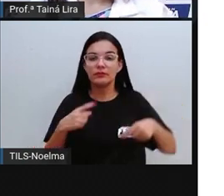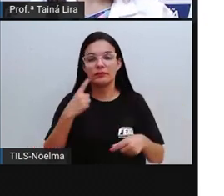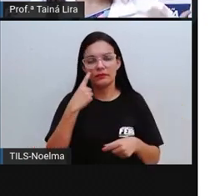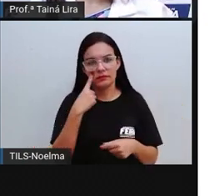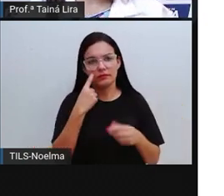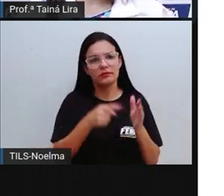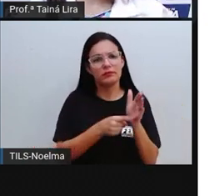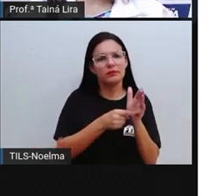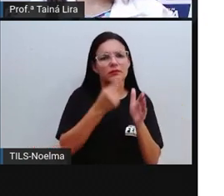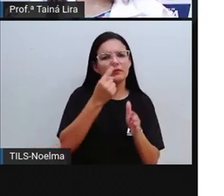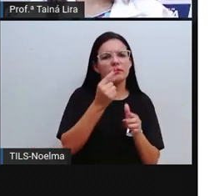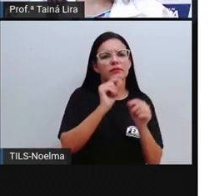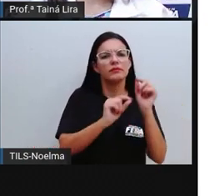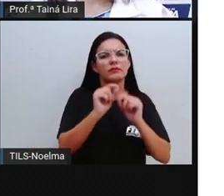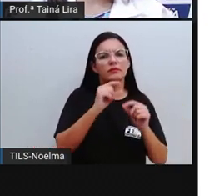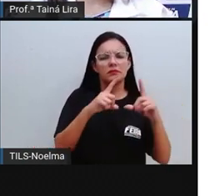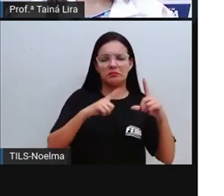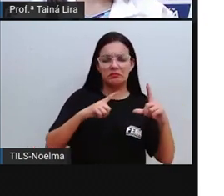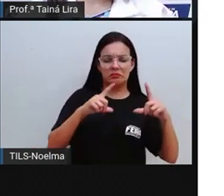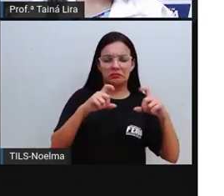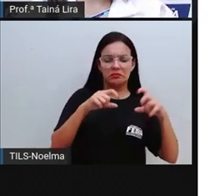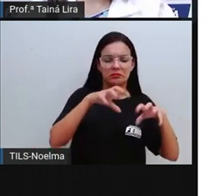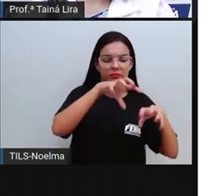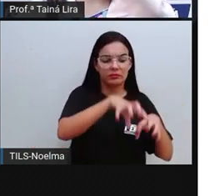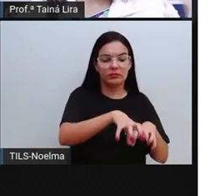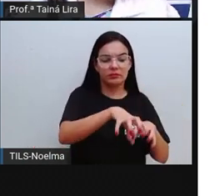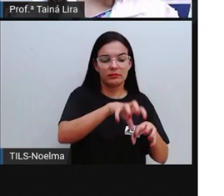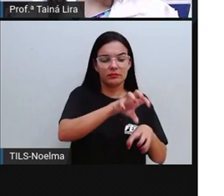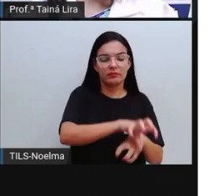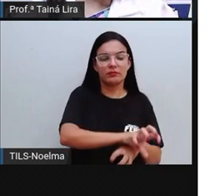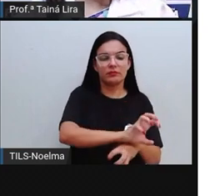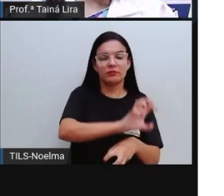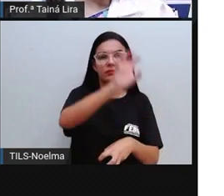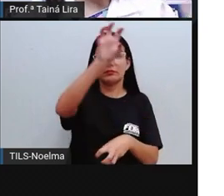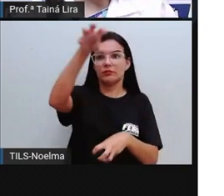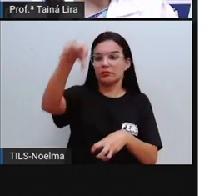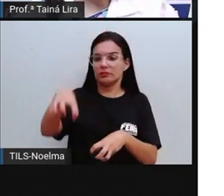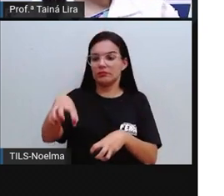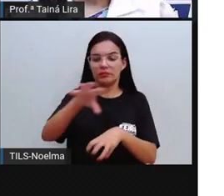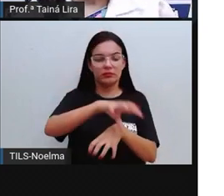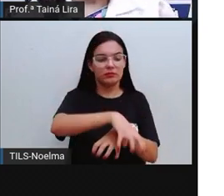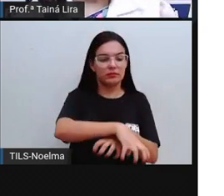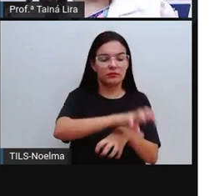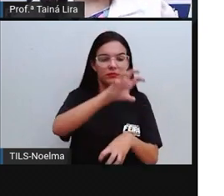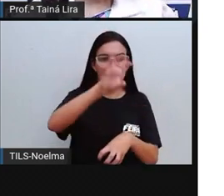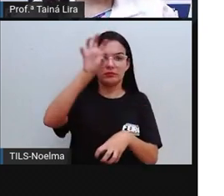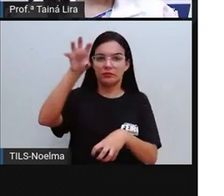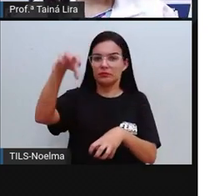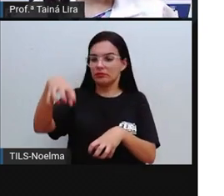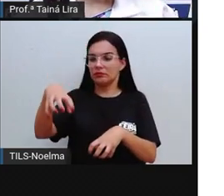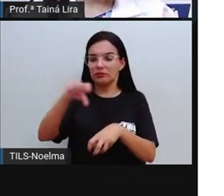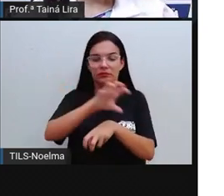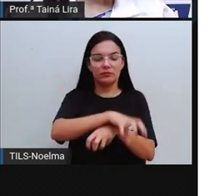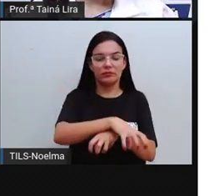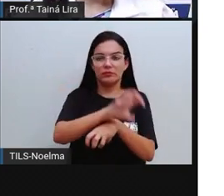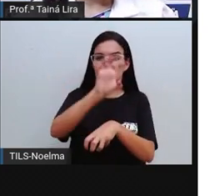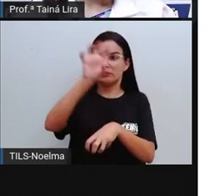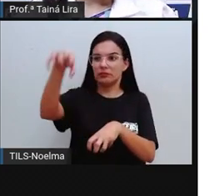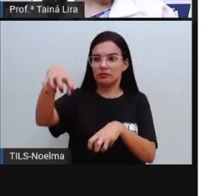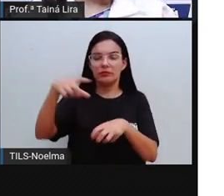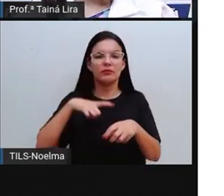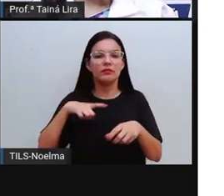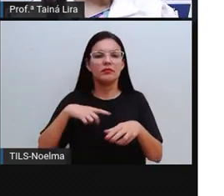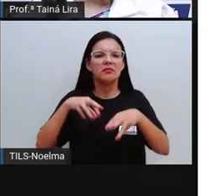Está diferente? Tem uns caminhões aí bem grandões, enormes, ali tem terra.